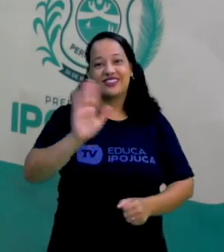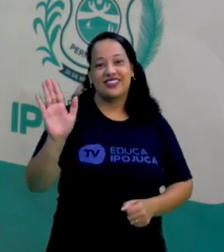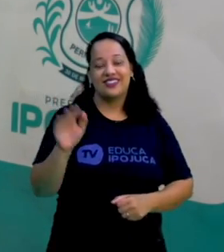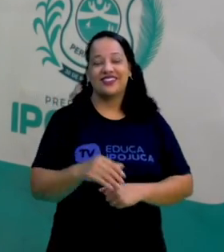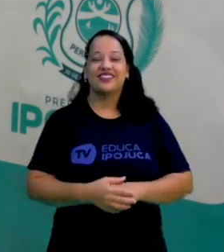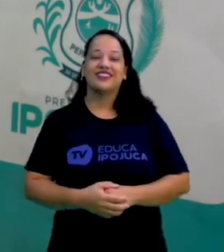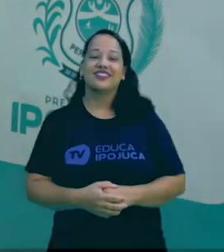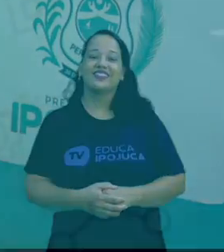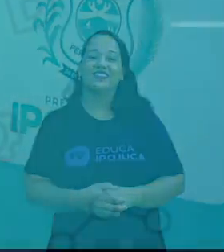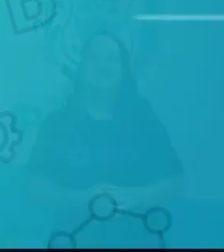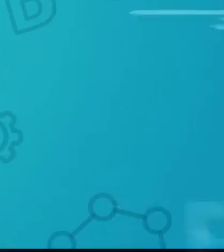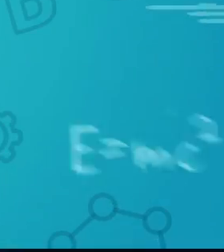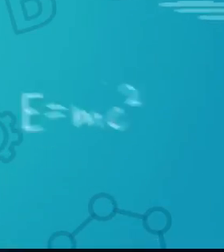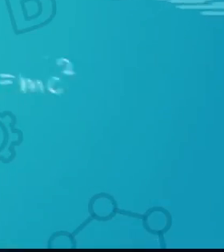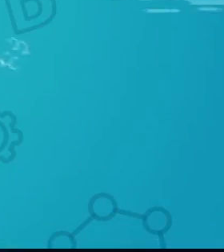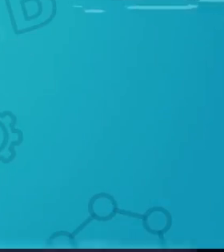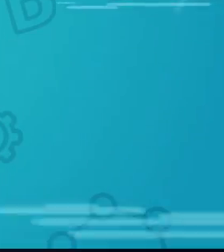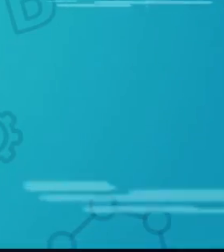mais.